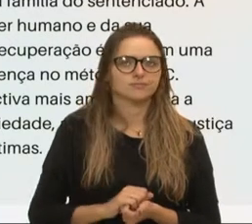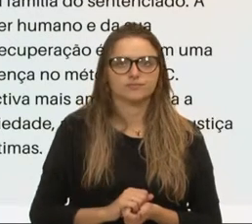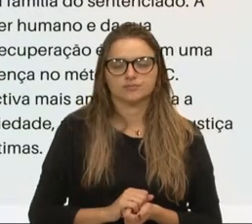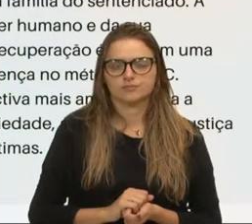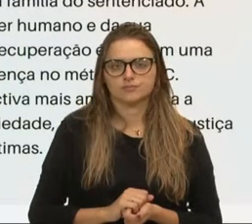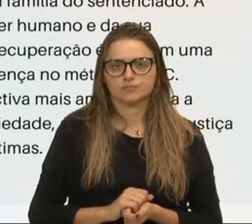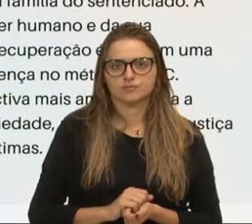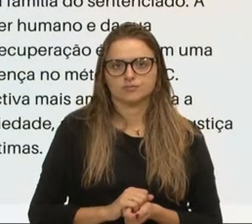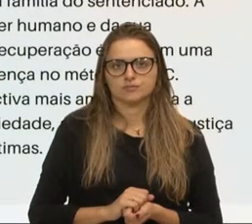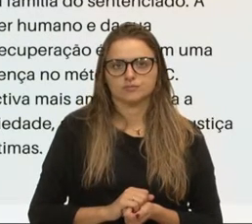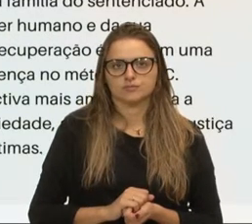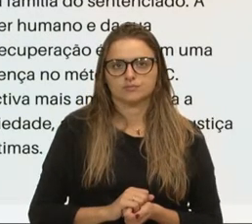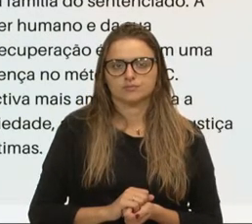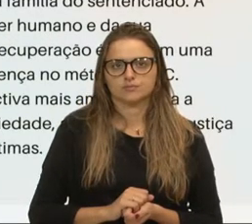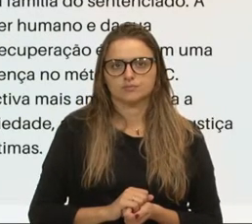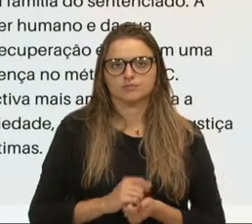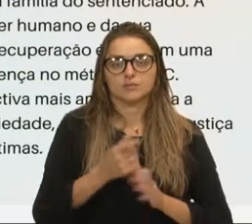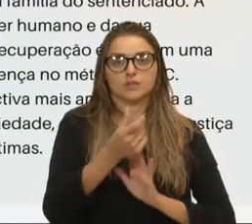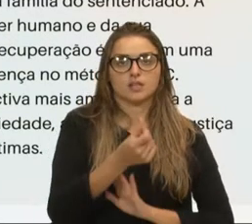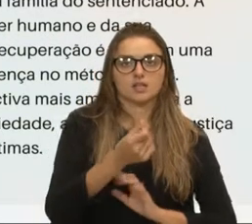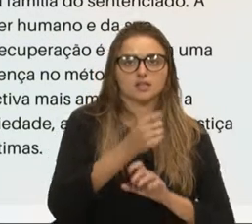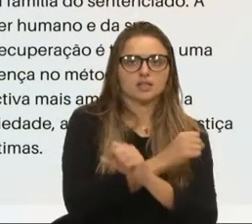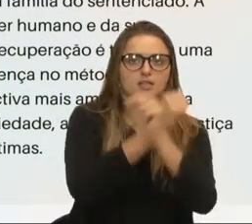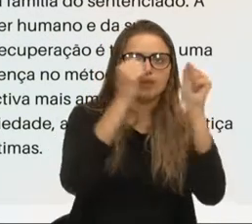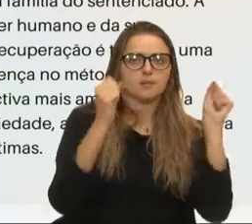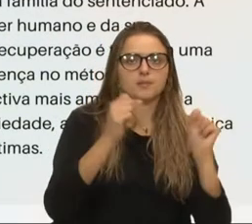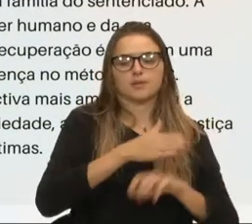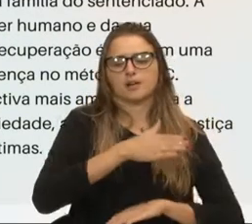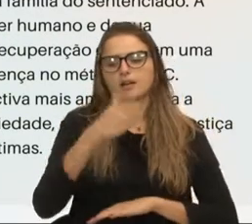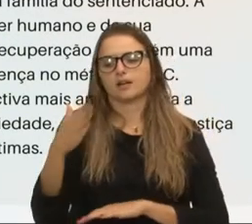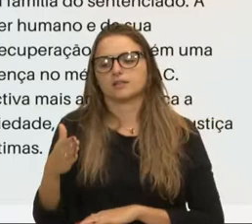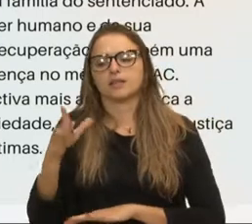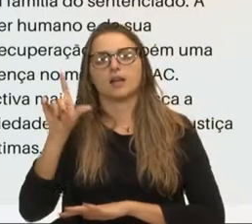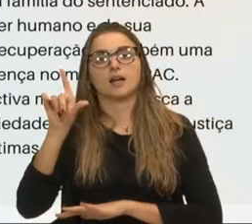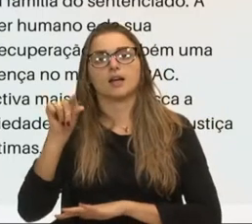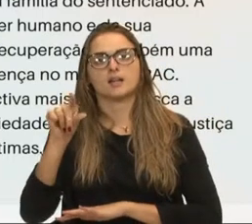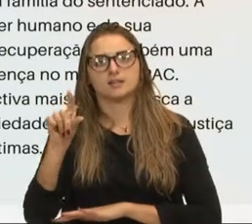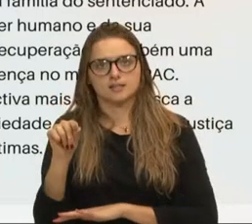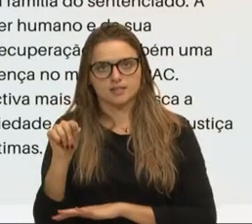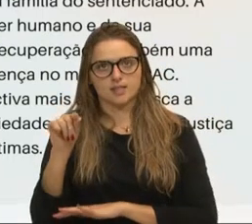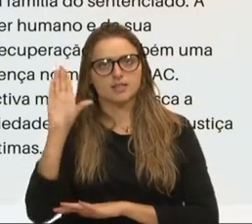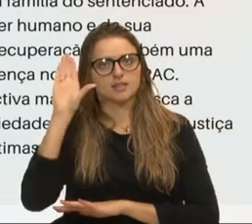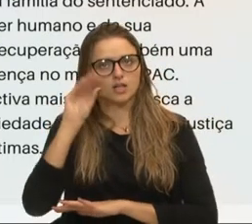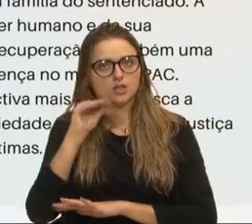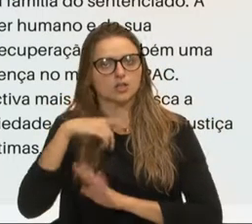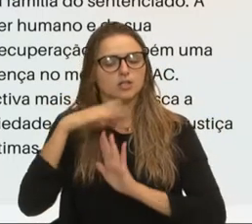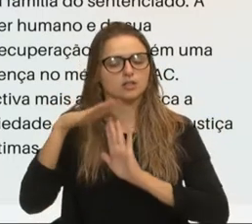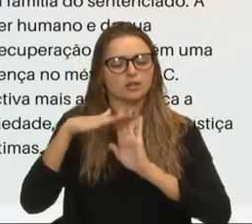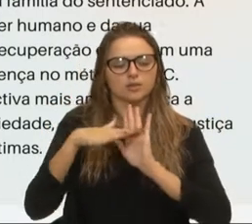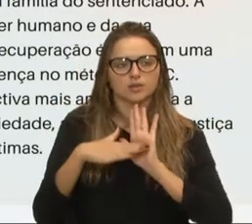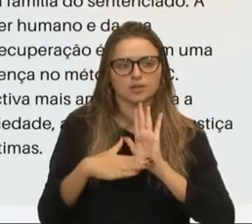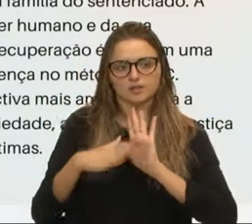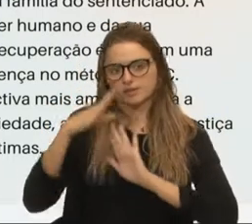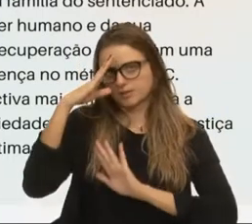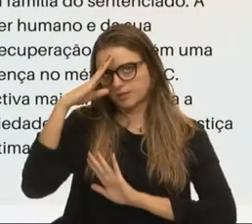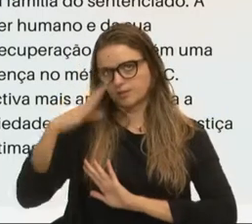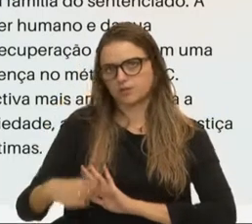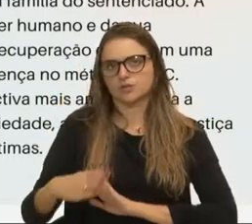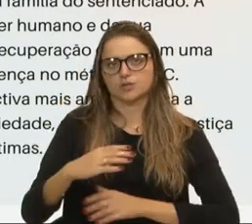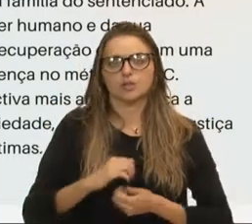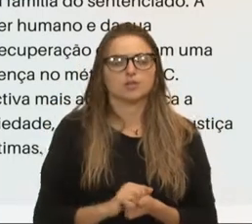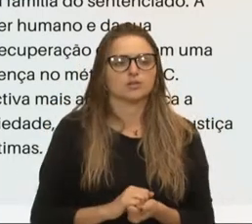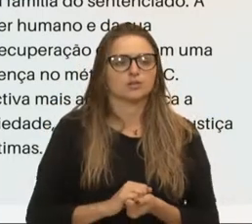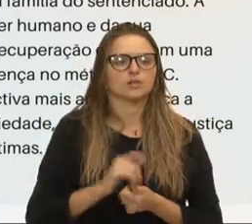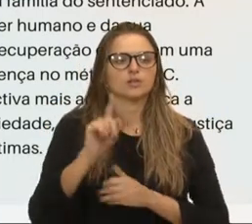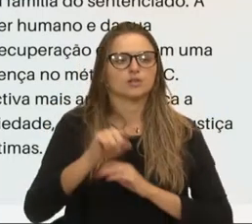A disciplina é rígida. Desde as seis da manhã até as 22 horas, eles têm programação o tempo todo. É